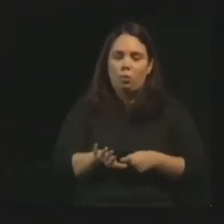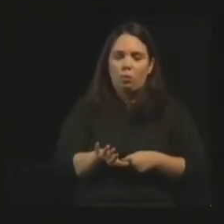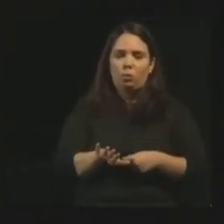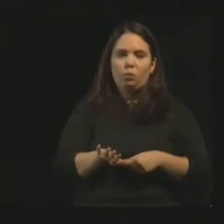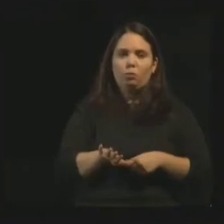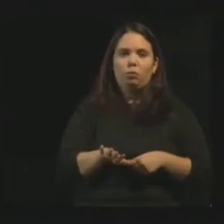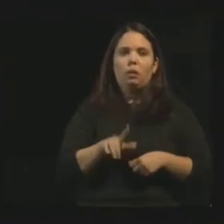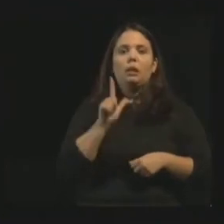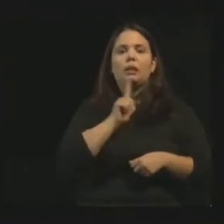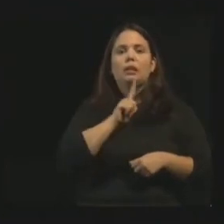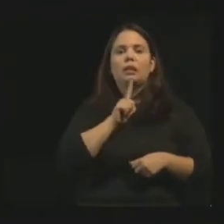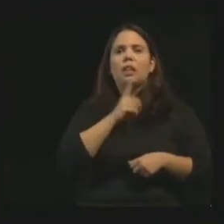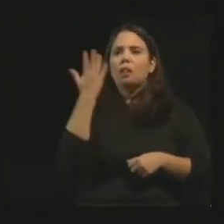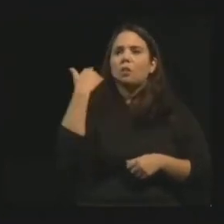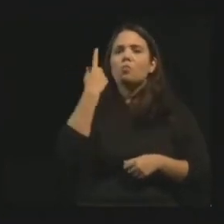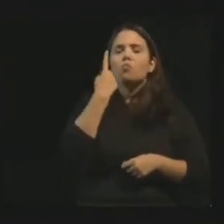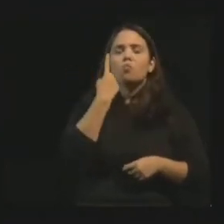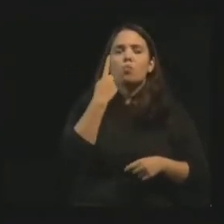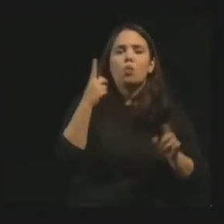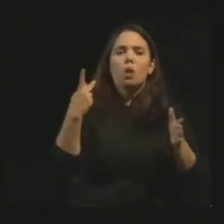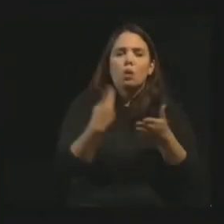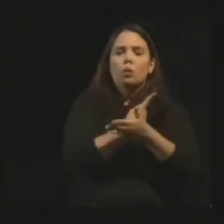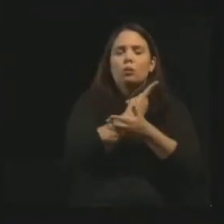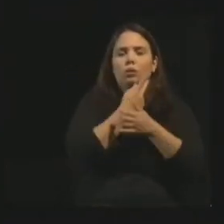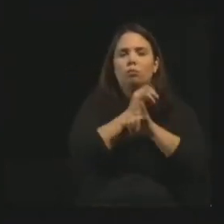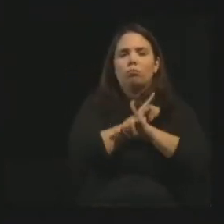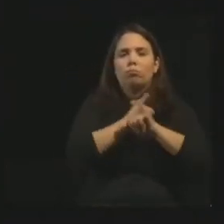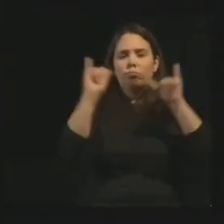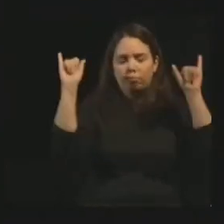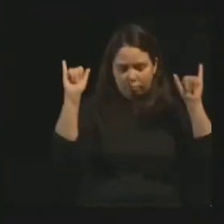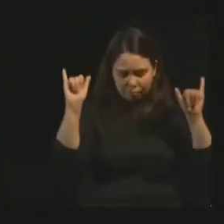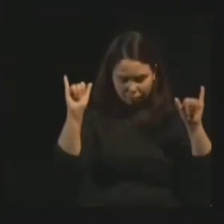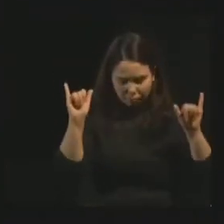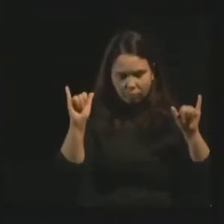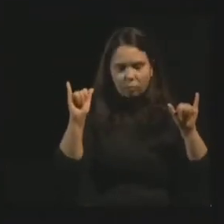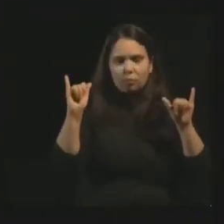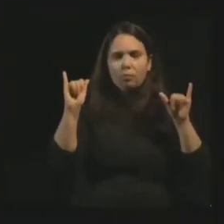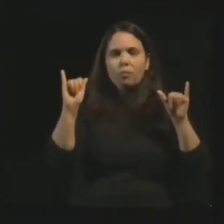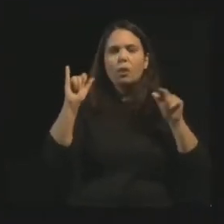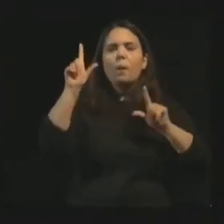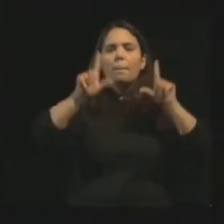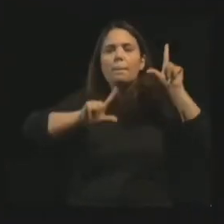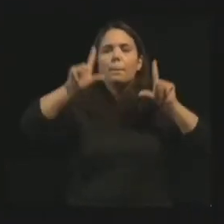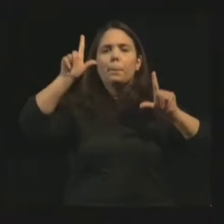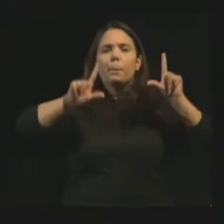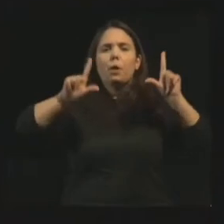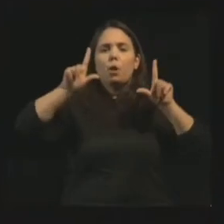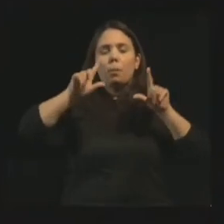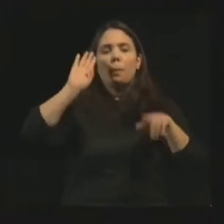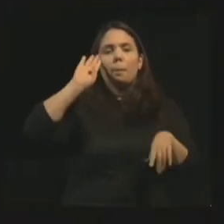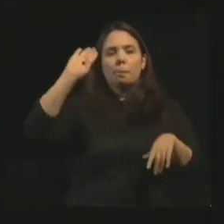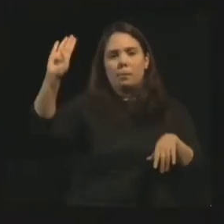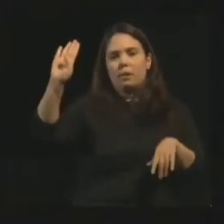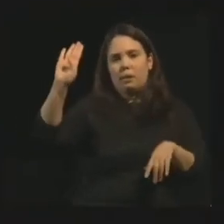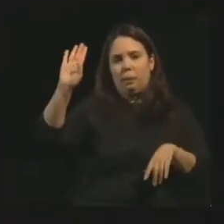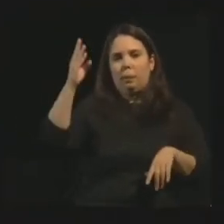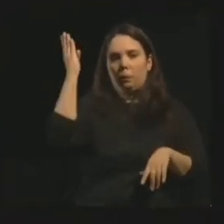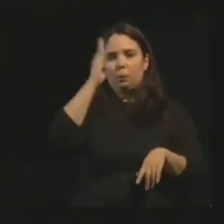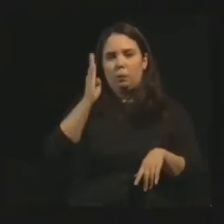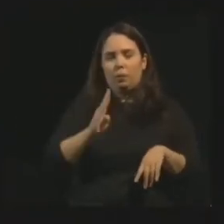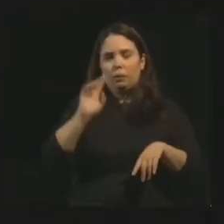matéria de um programa de grande audiência da principal televisão brasileira.